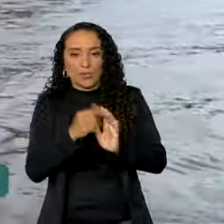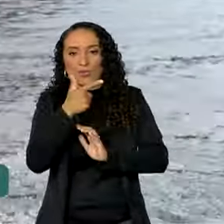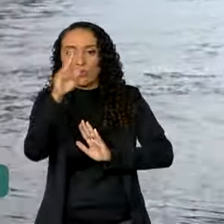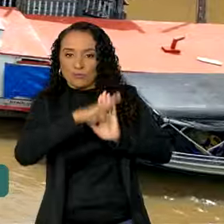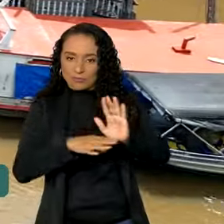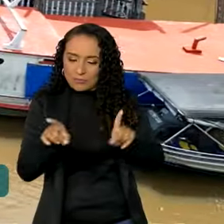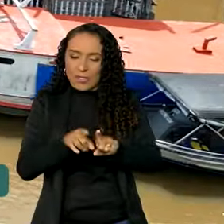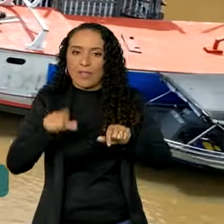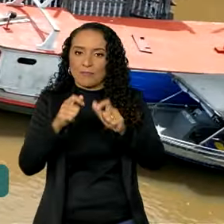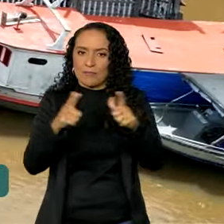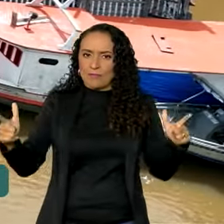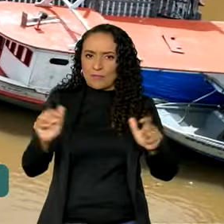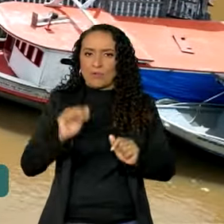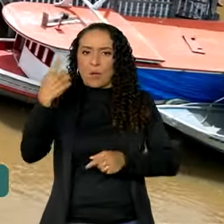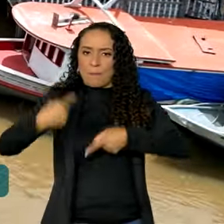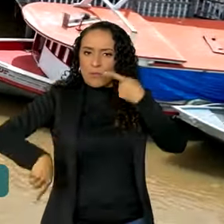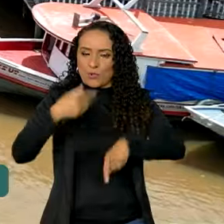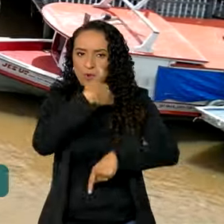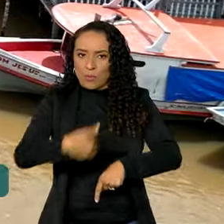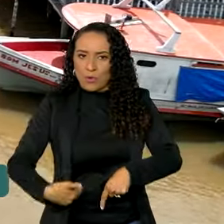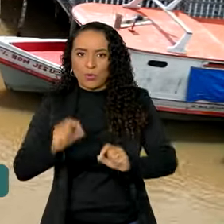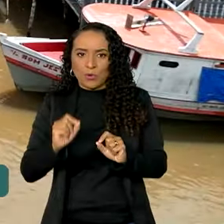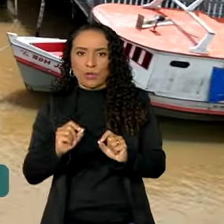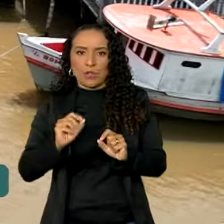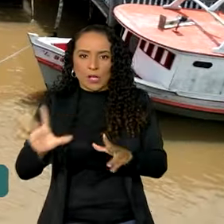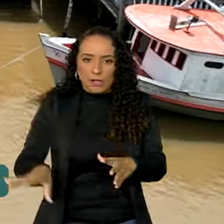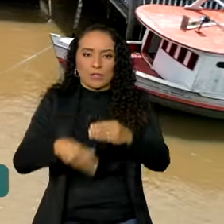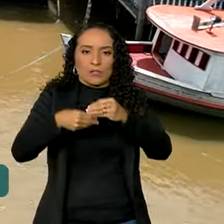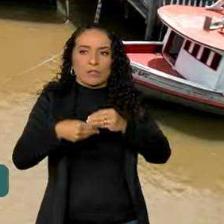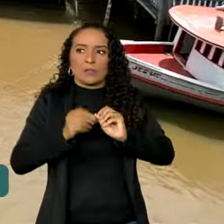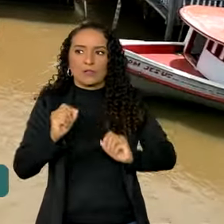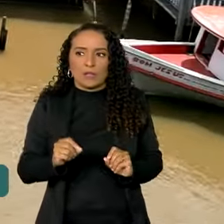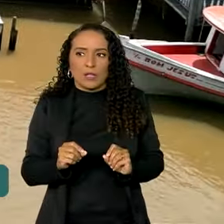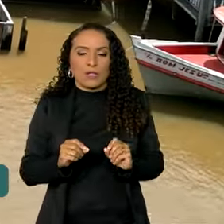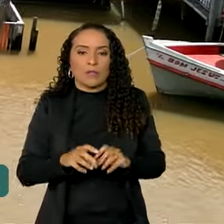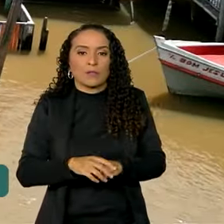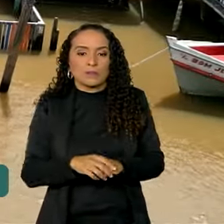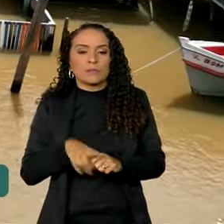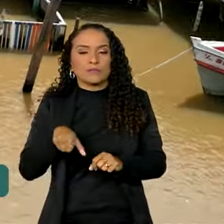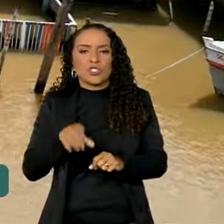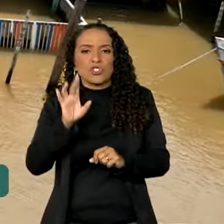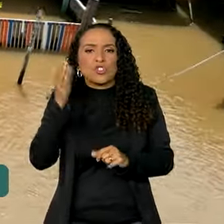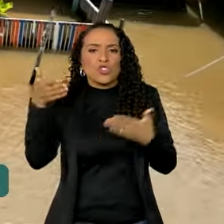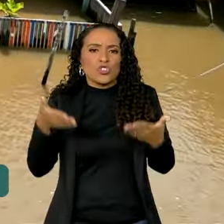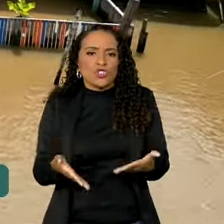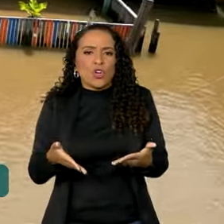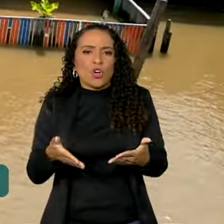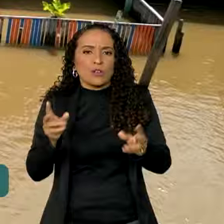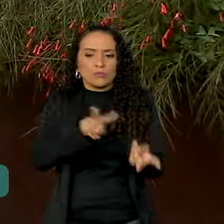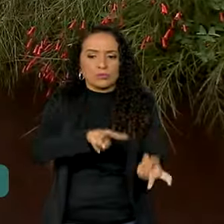são ampliações com demais políticas públicas também que agregam para que saia, que ele não fique somente na